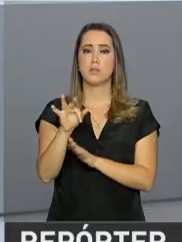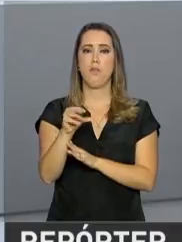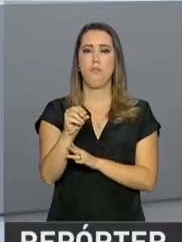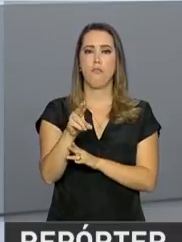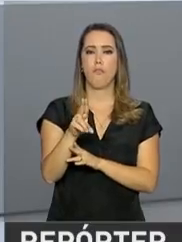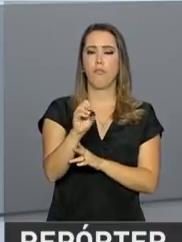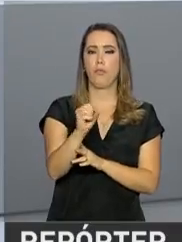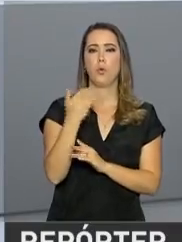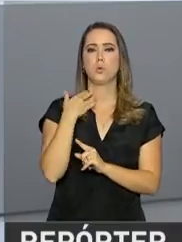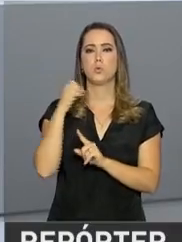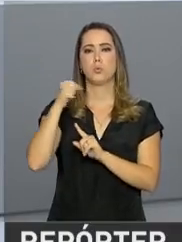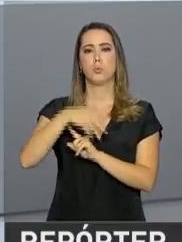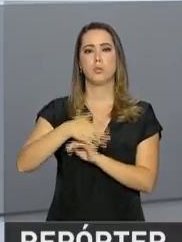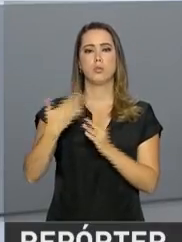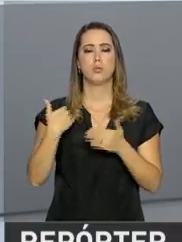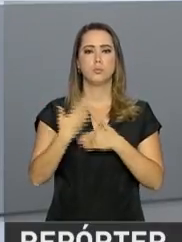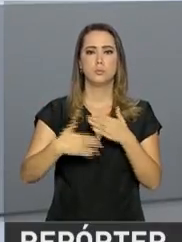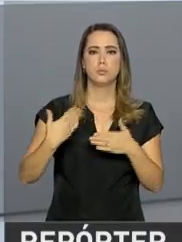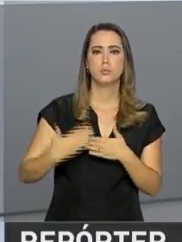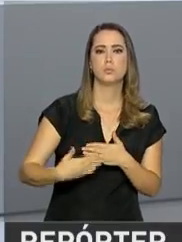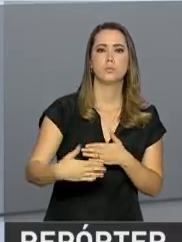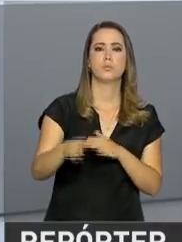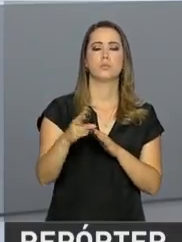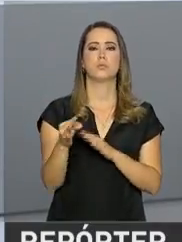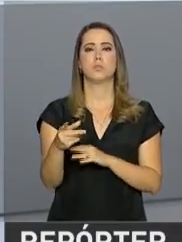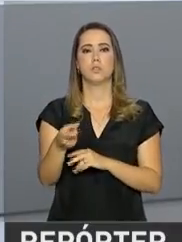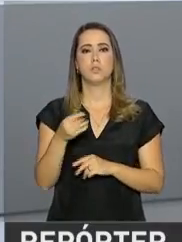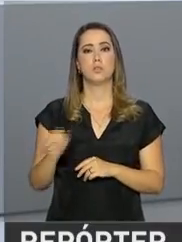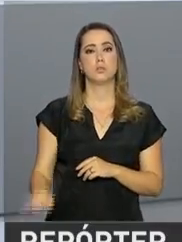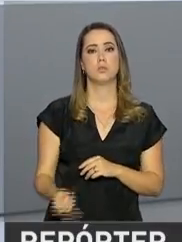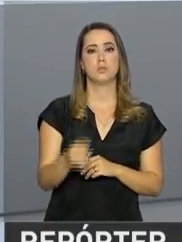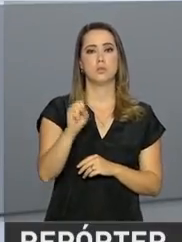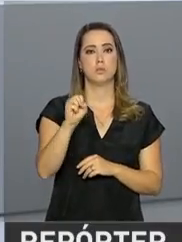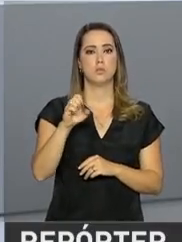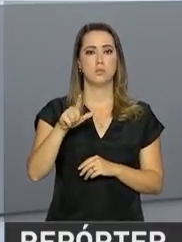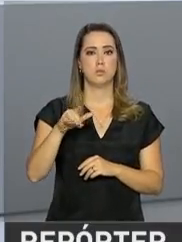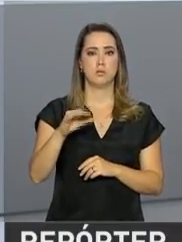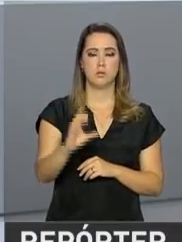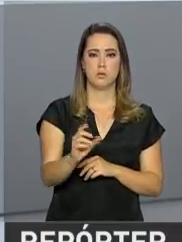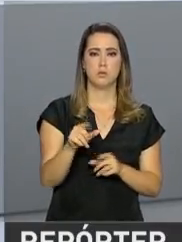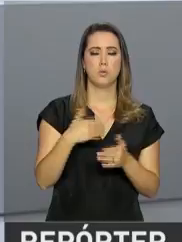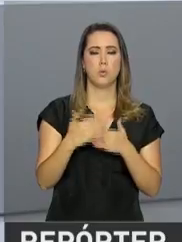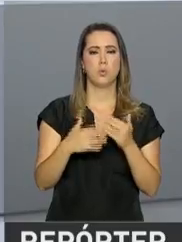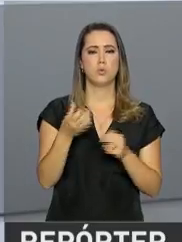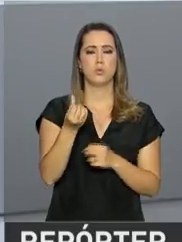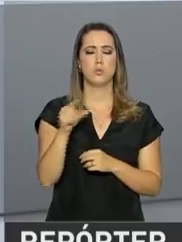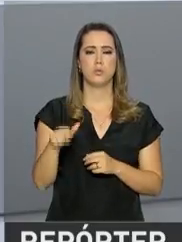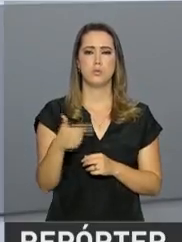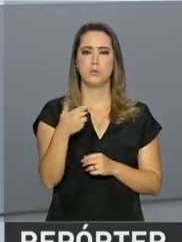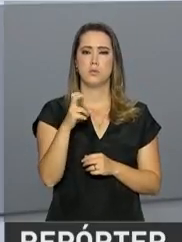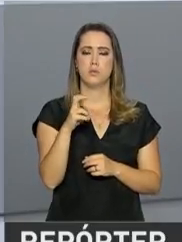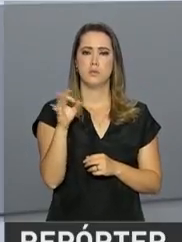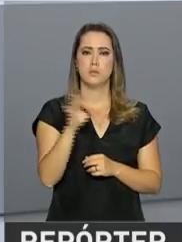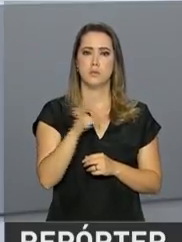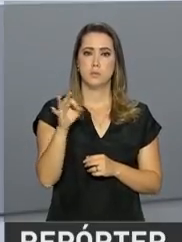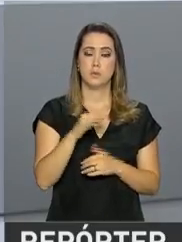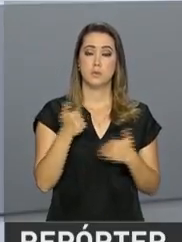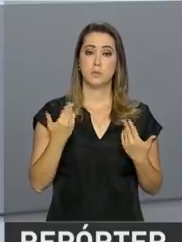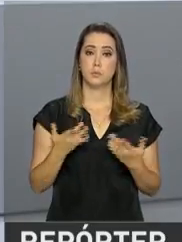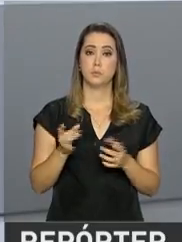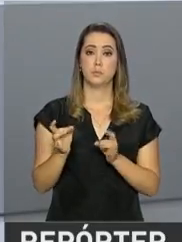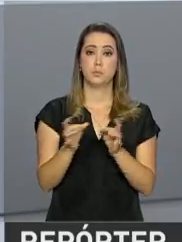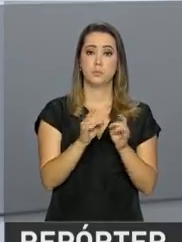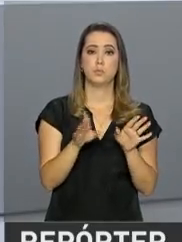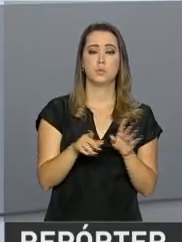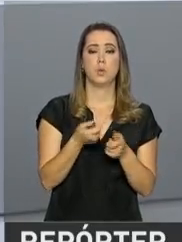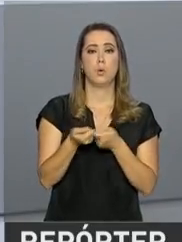Central. Houve a manutenção na projeção da taxa básica de juros, a Selic, que continua em 6,25%. O mercado